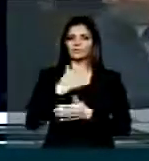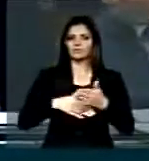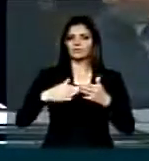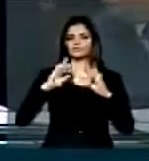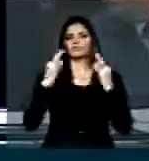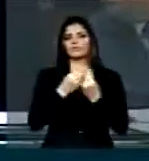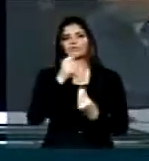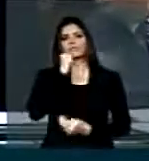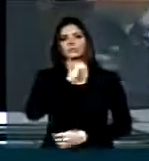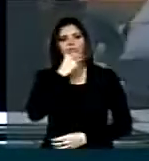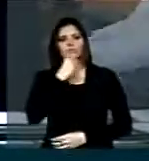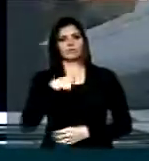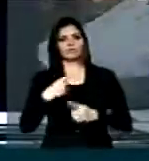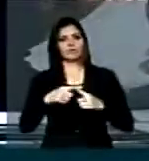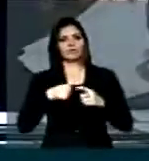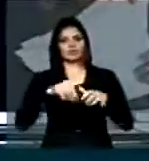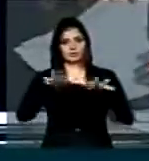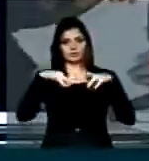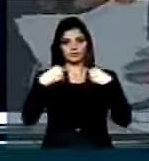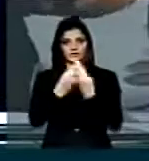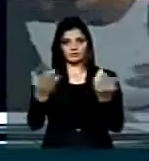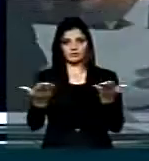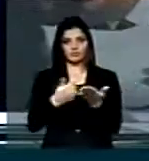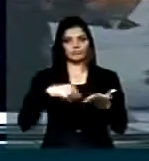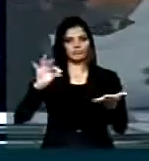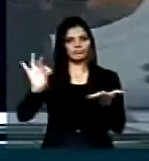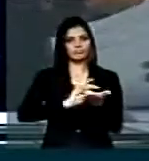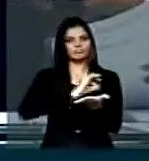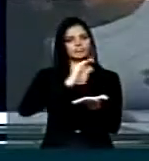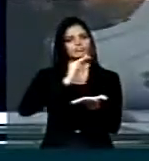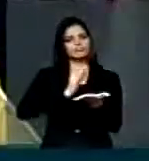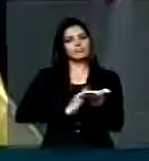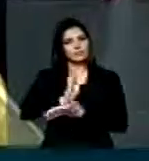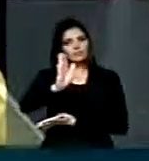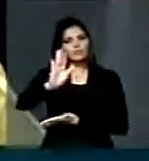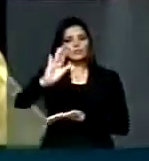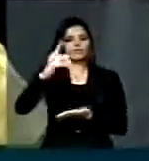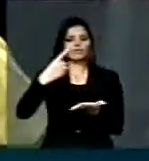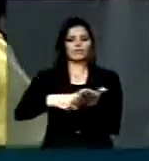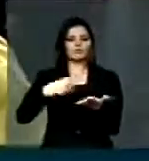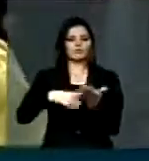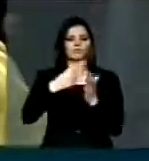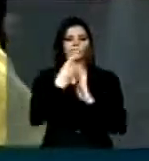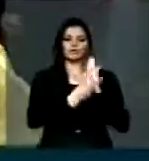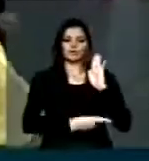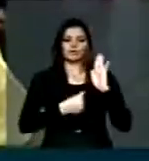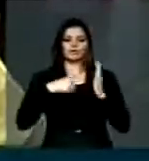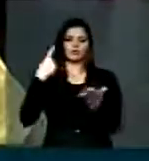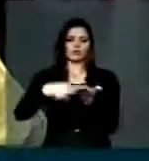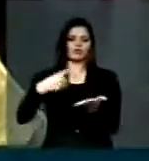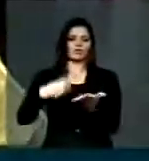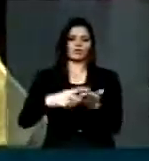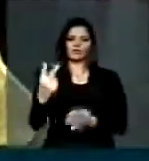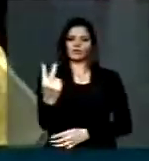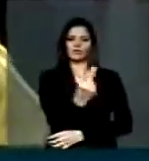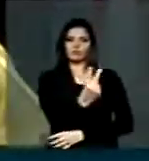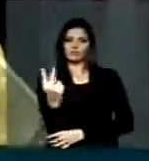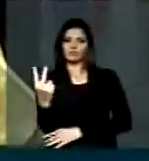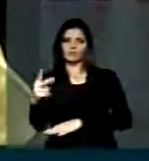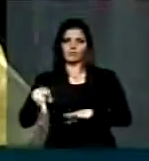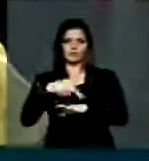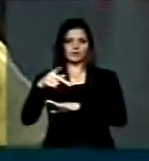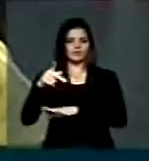parlamentares que nessa sessão acabam de aprovar esse projeto do acordo bilateral